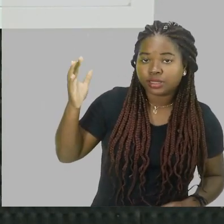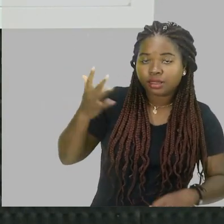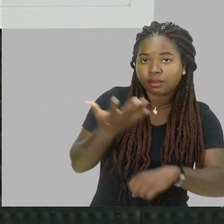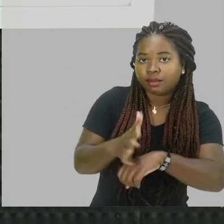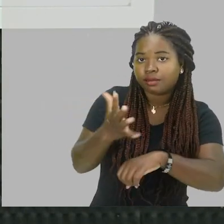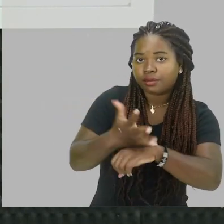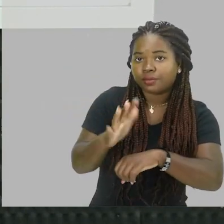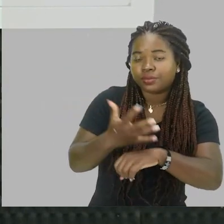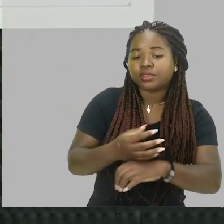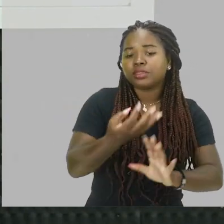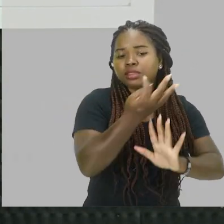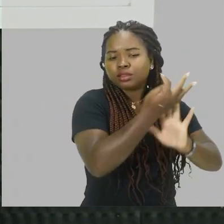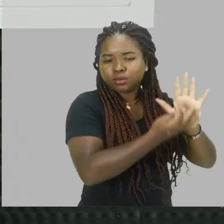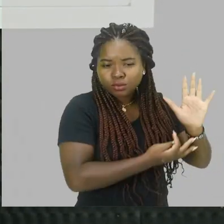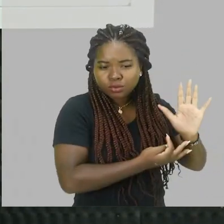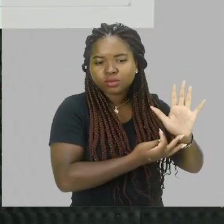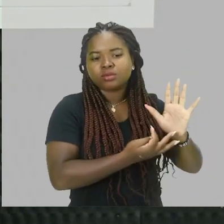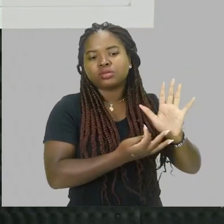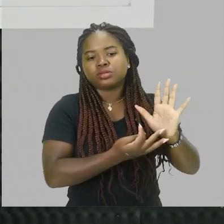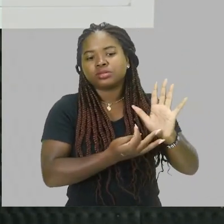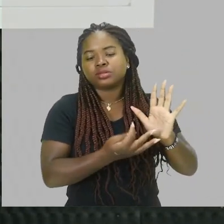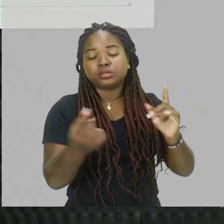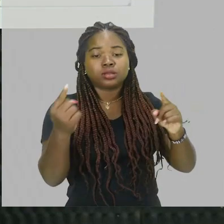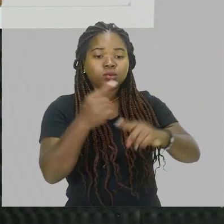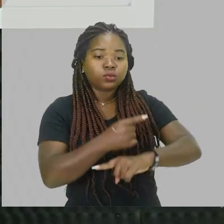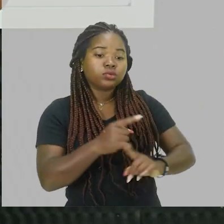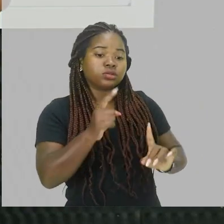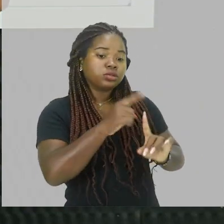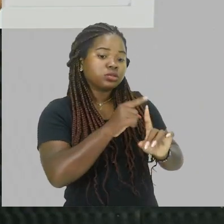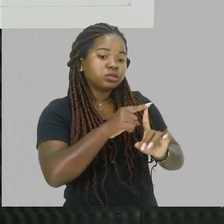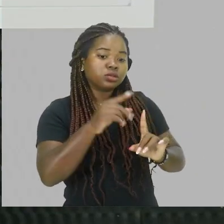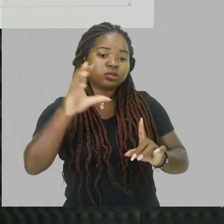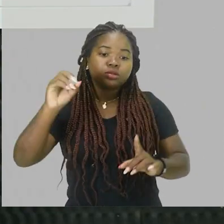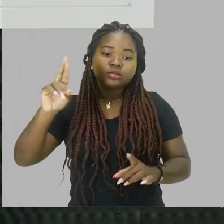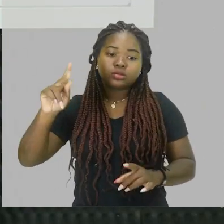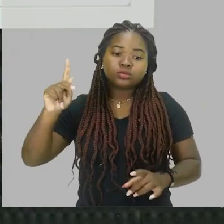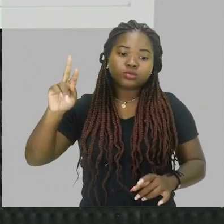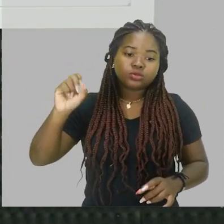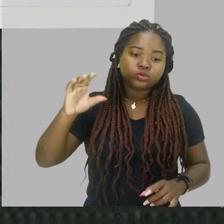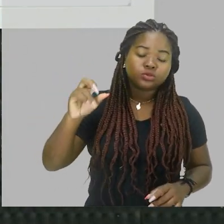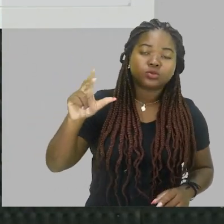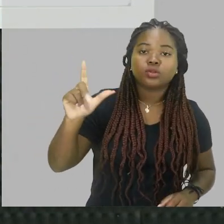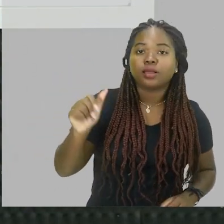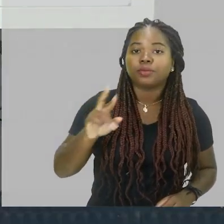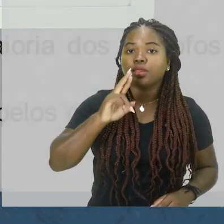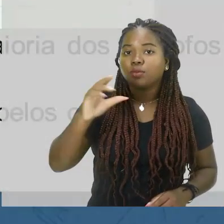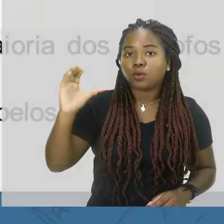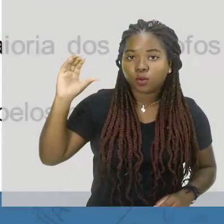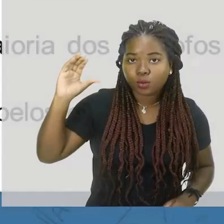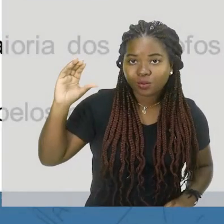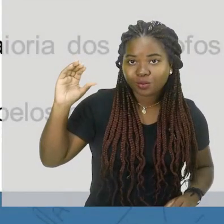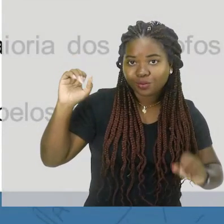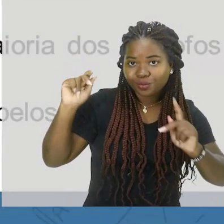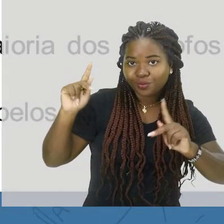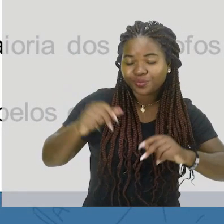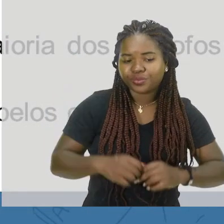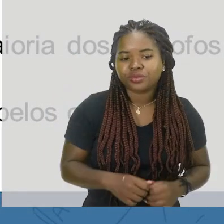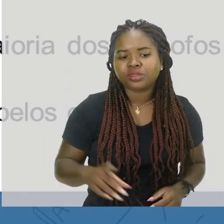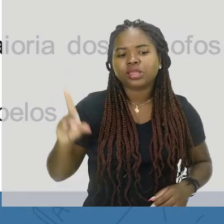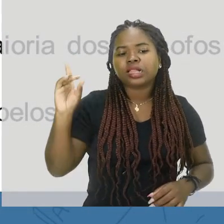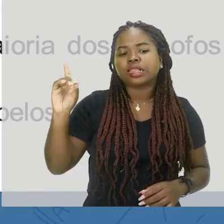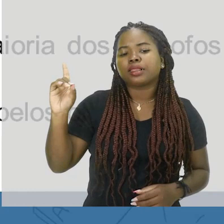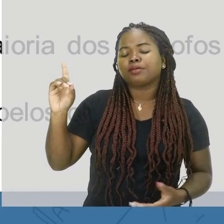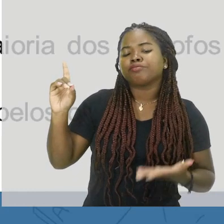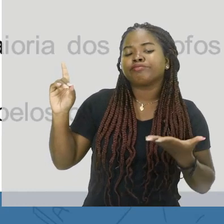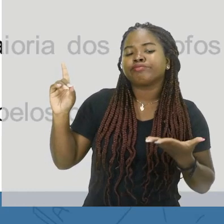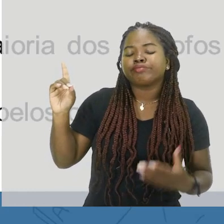na prática. Então o texto, ele está contrapondo esse modelo corpuscular, então resposta, letra C, certo? No caso da letra D,